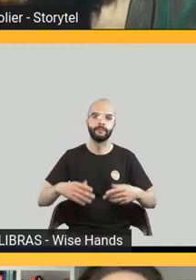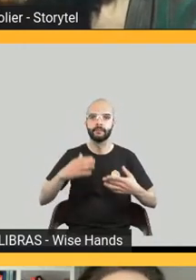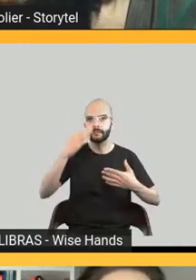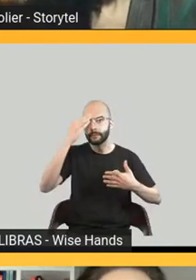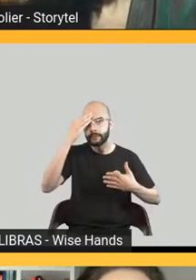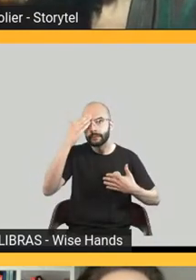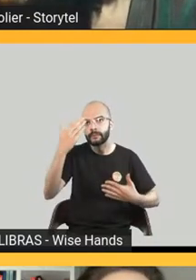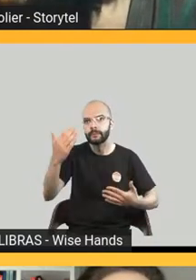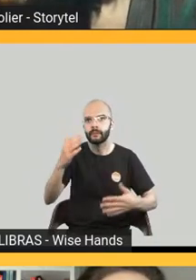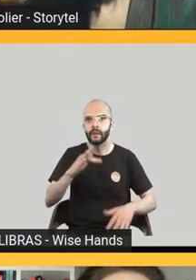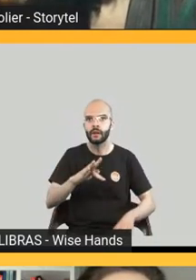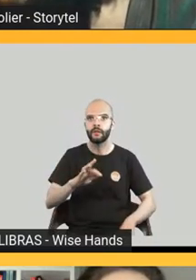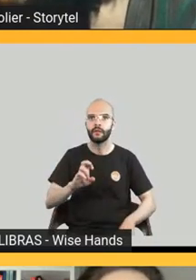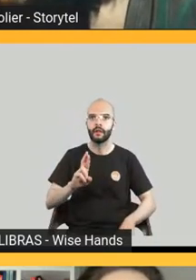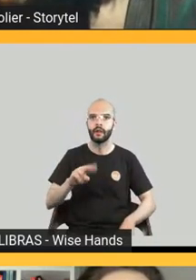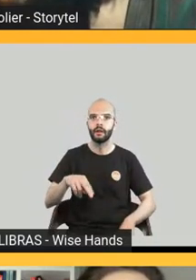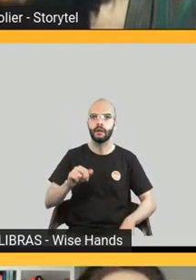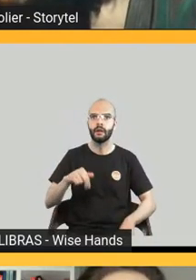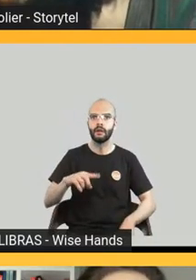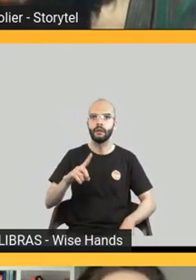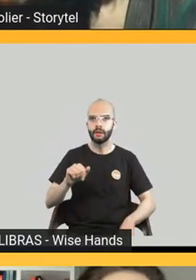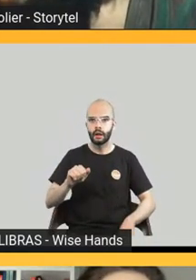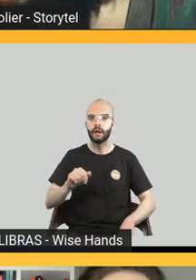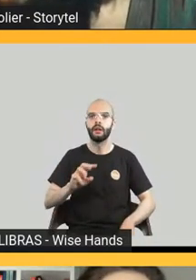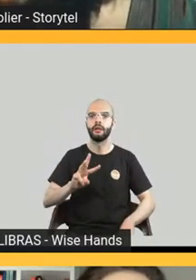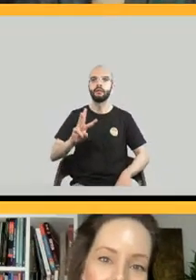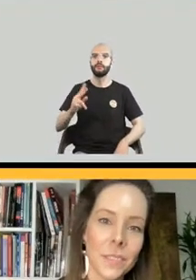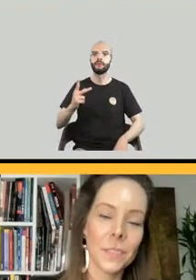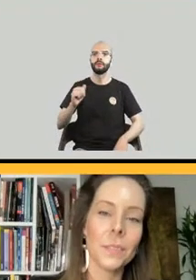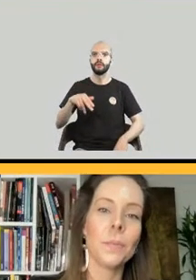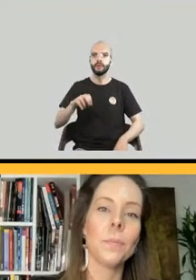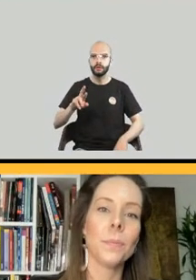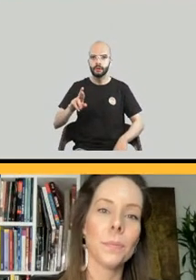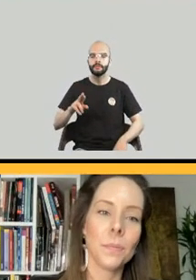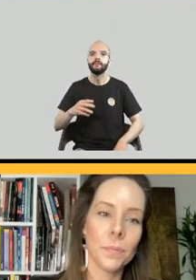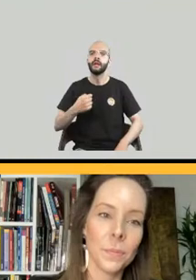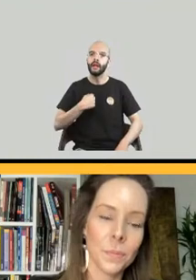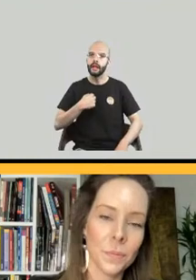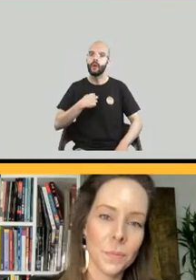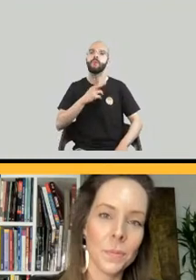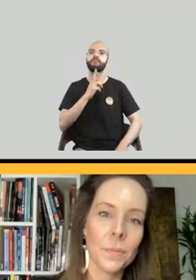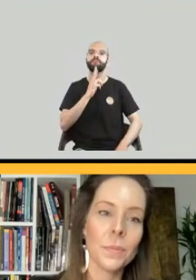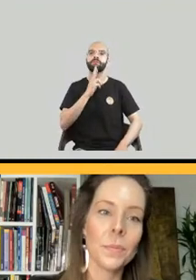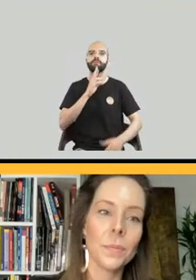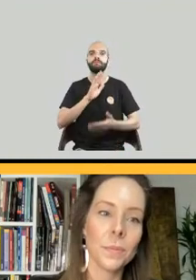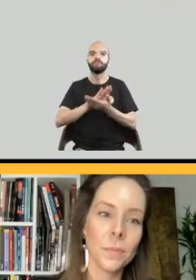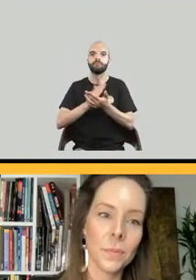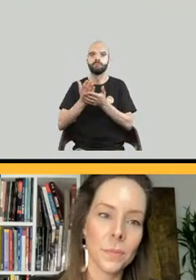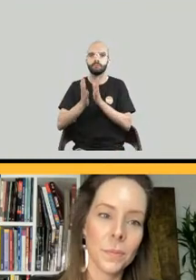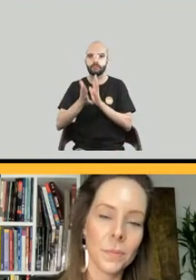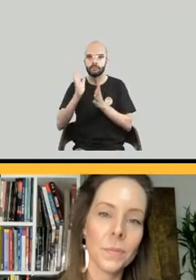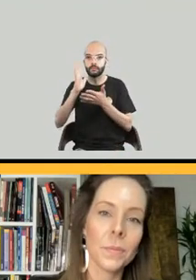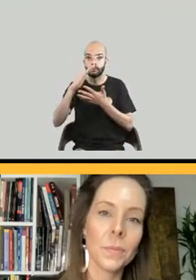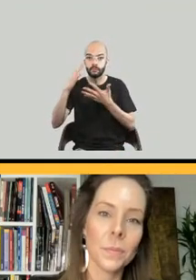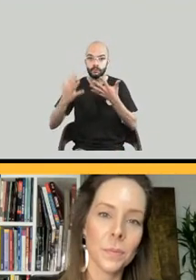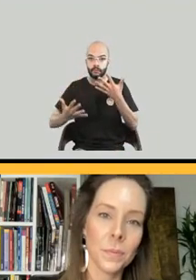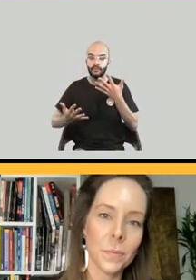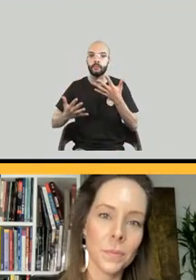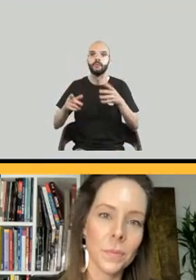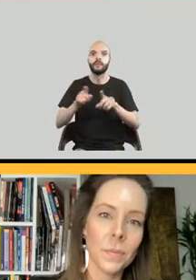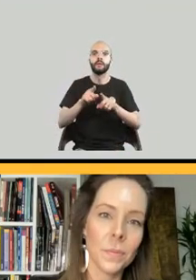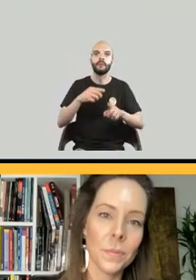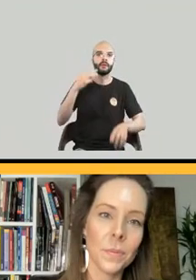isso o Vânia pela produção aos intérpretes César e Monique eles fizeram essa conexão com